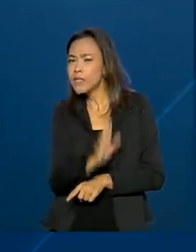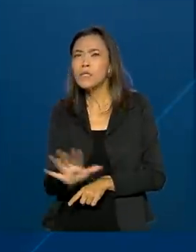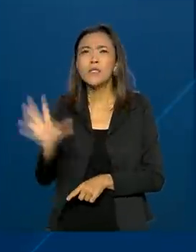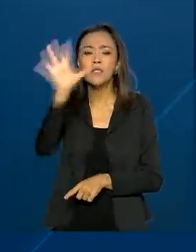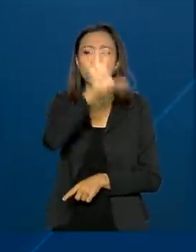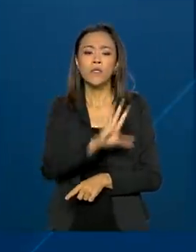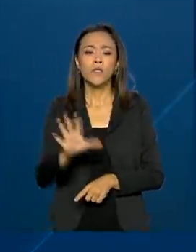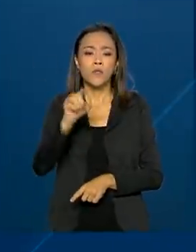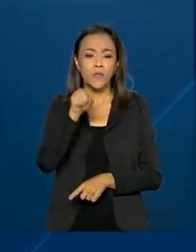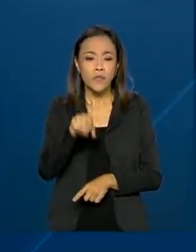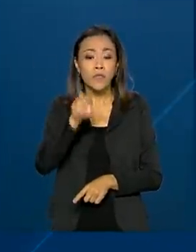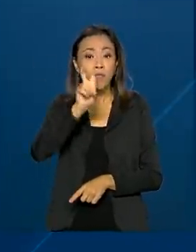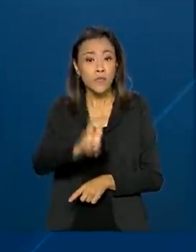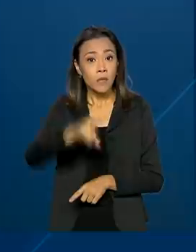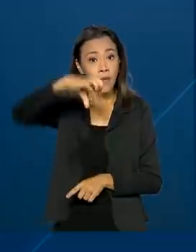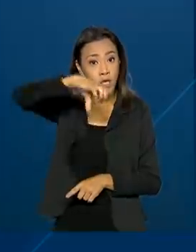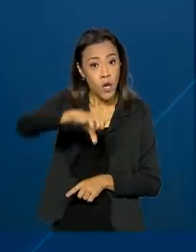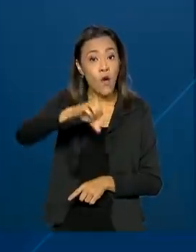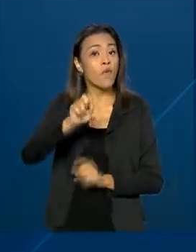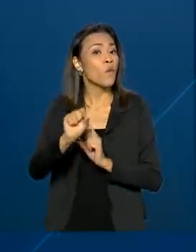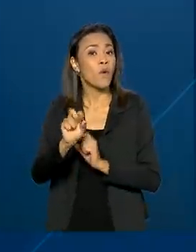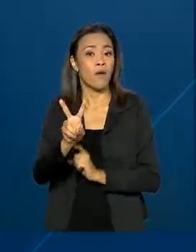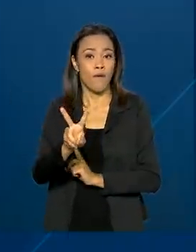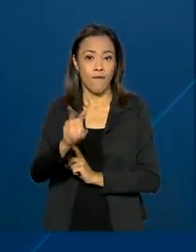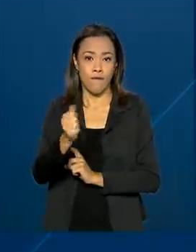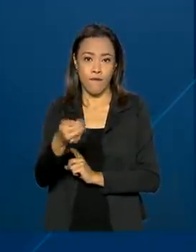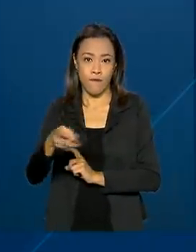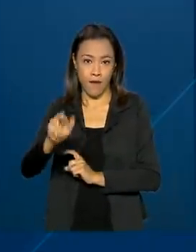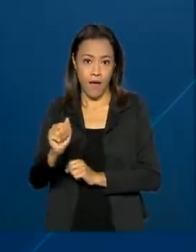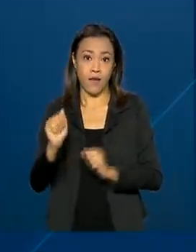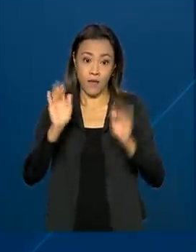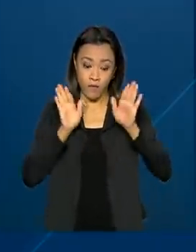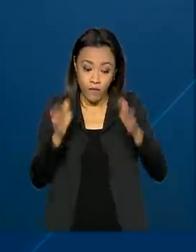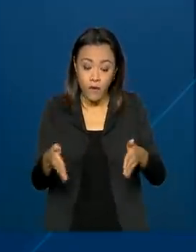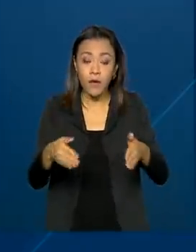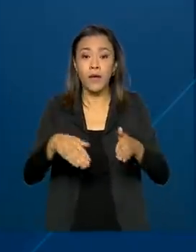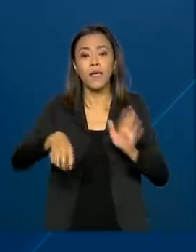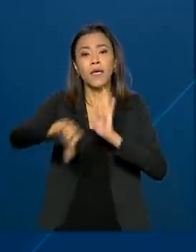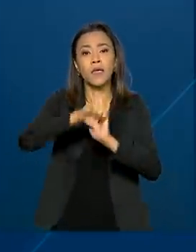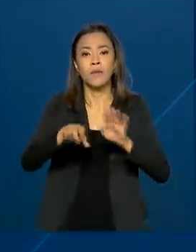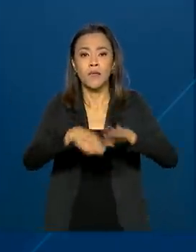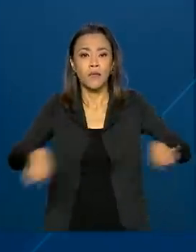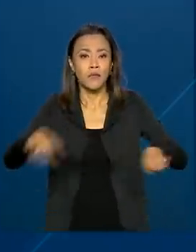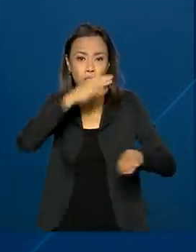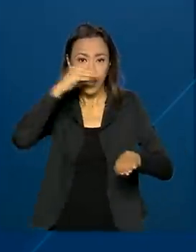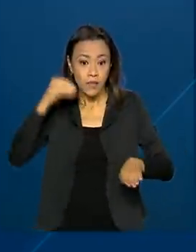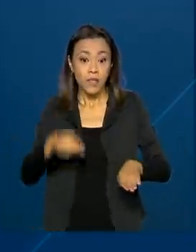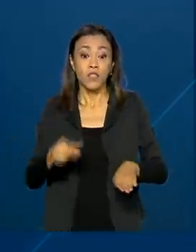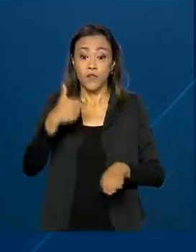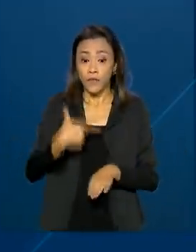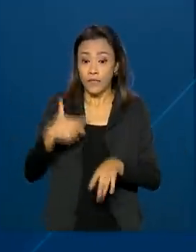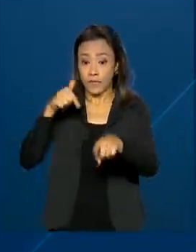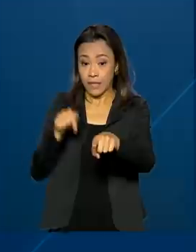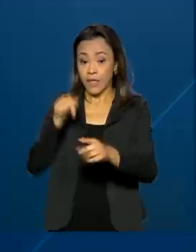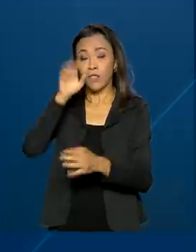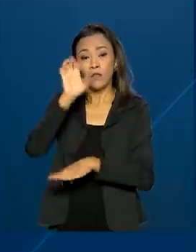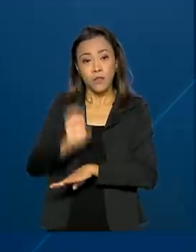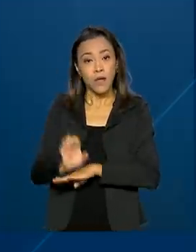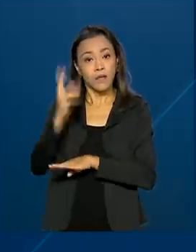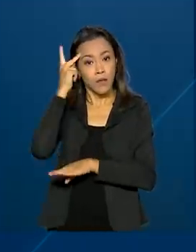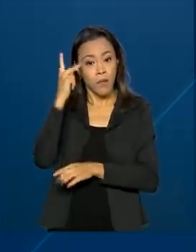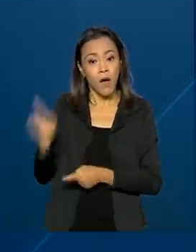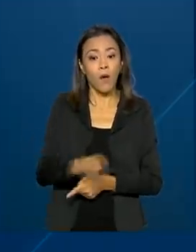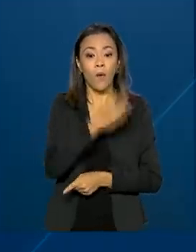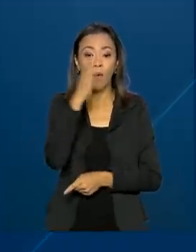59 varas especializadas em crimes contra crianças e adolescentes. 27 estão em São Paulo. Acre,